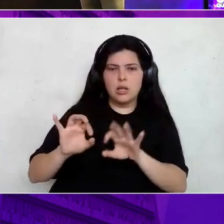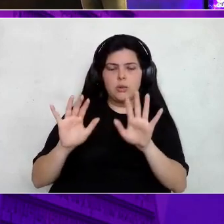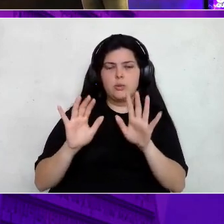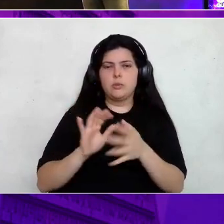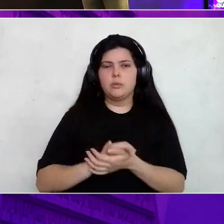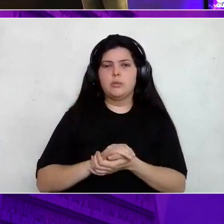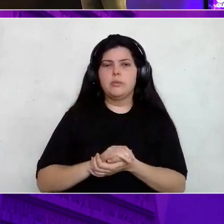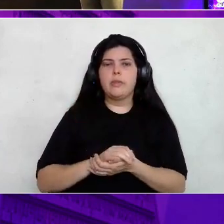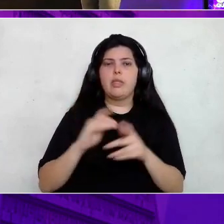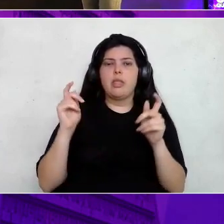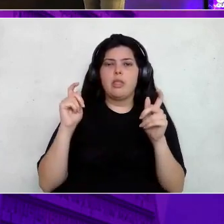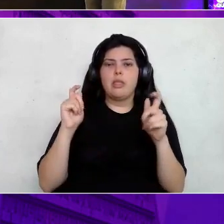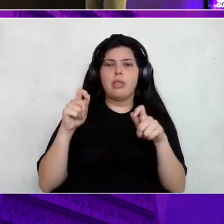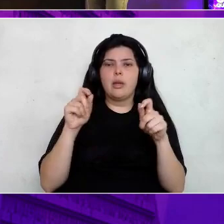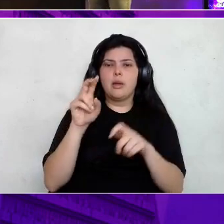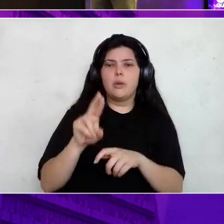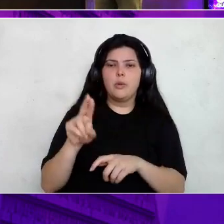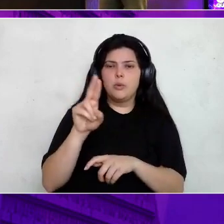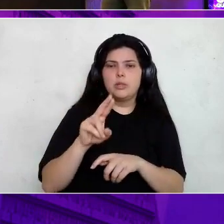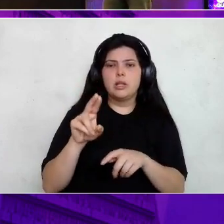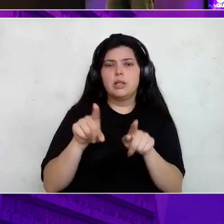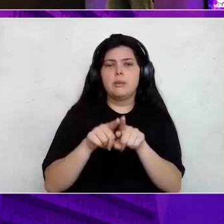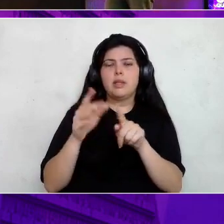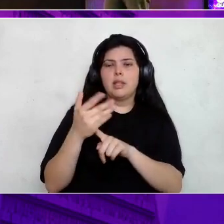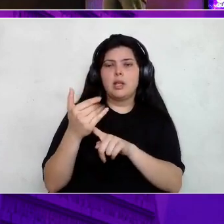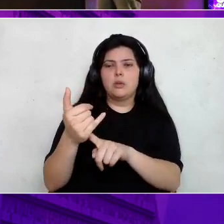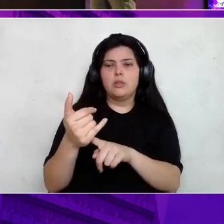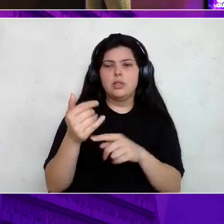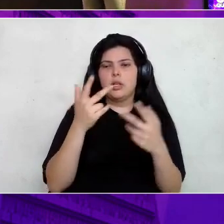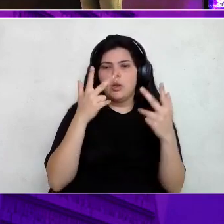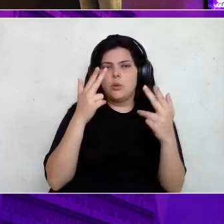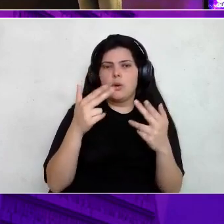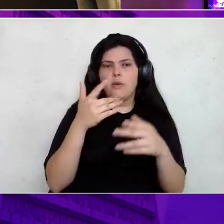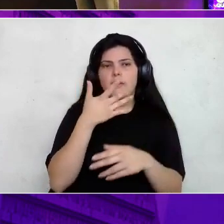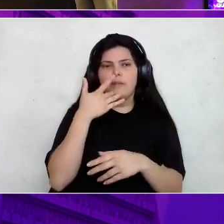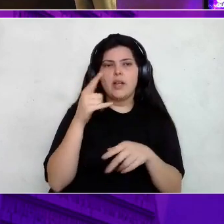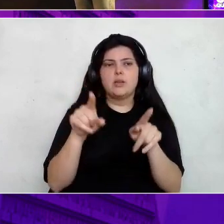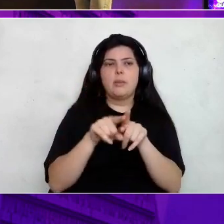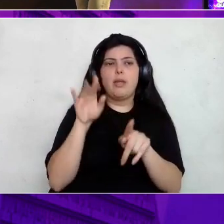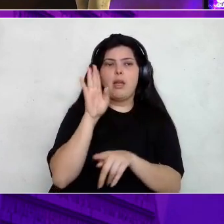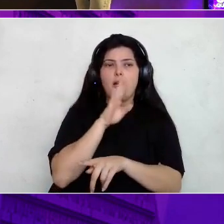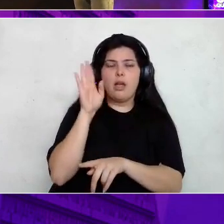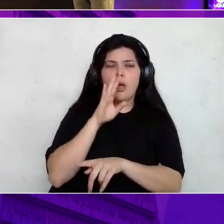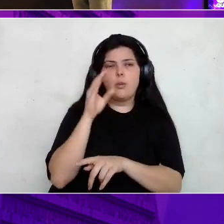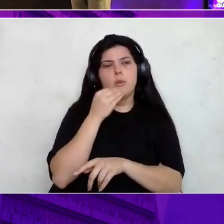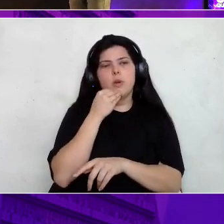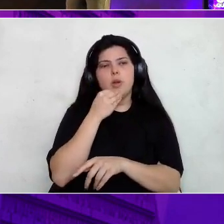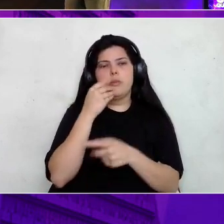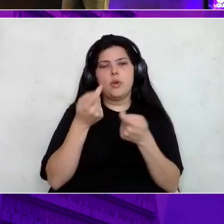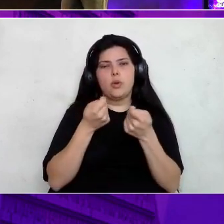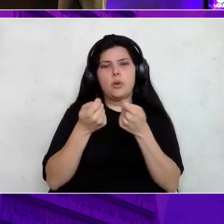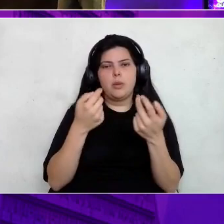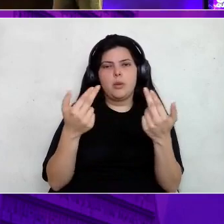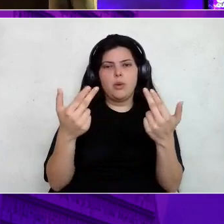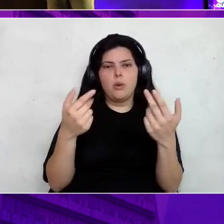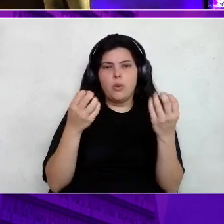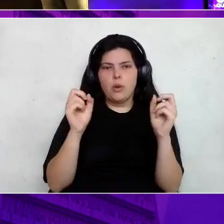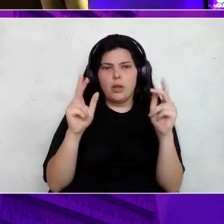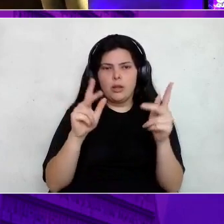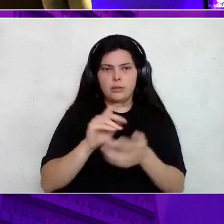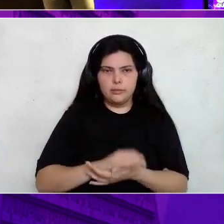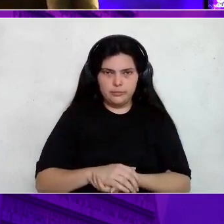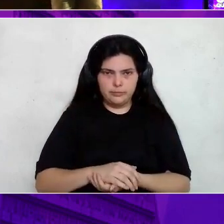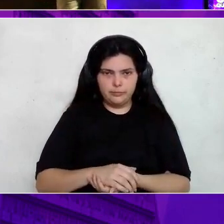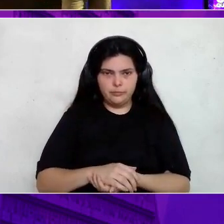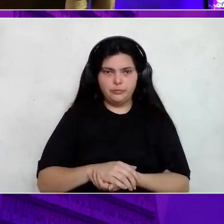utilizar a mesma tecnologia. De uma forma muito mais fácil. Muito mais rápida. E, lógico, muito mais econômica também. Tá joia? E nós somos multi